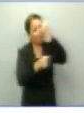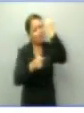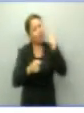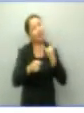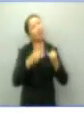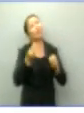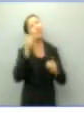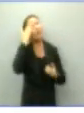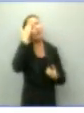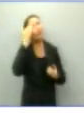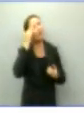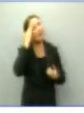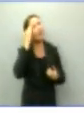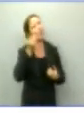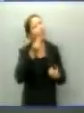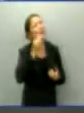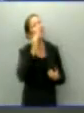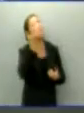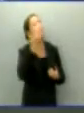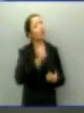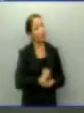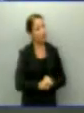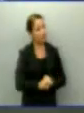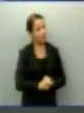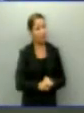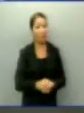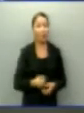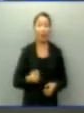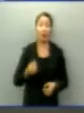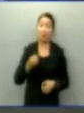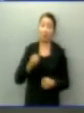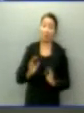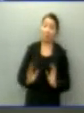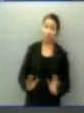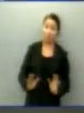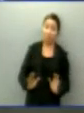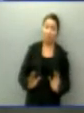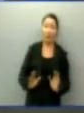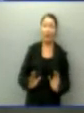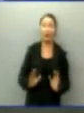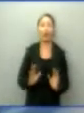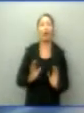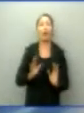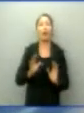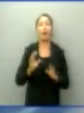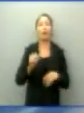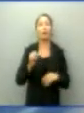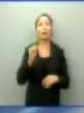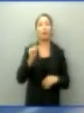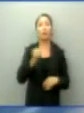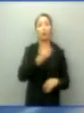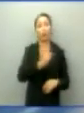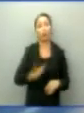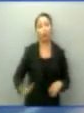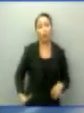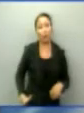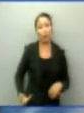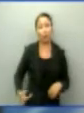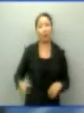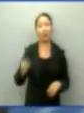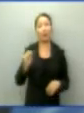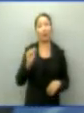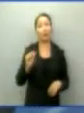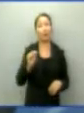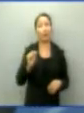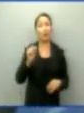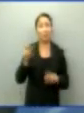à campanha do candidato Pedro Taques? Bom, a princípio, o custo da cadeira de um governo tem saído muito alto